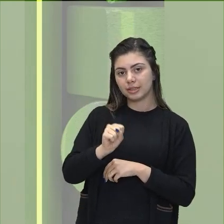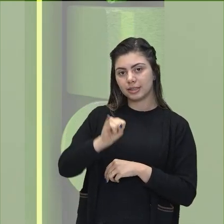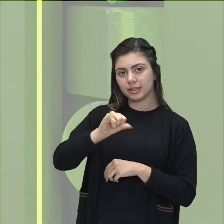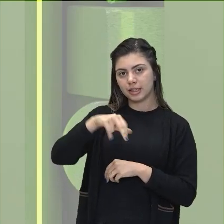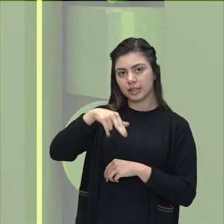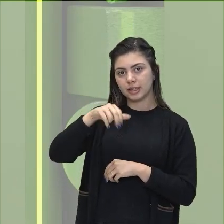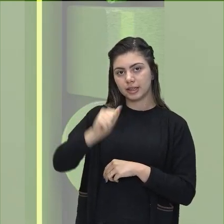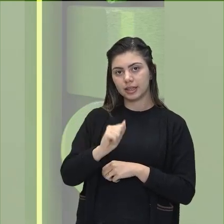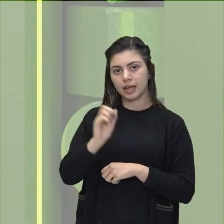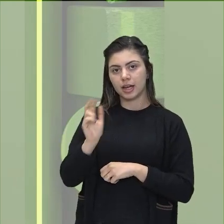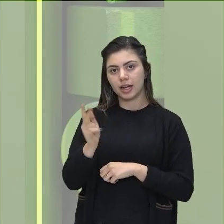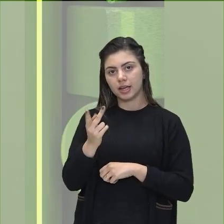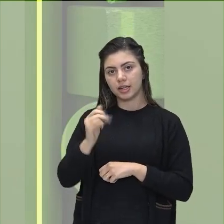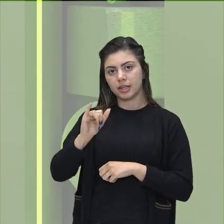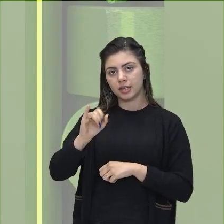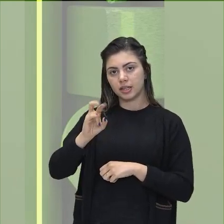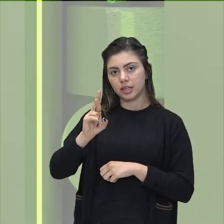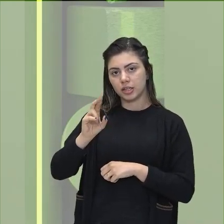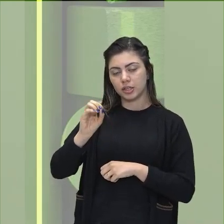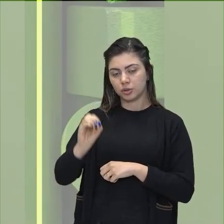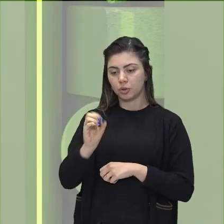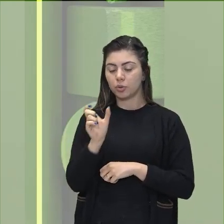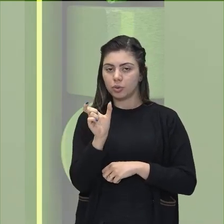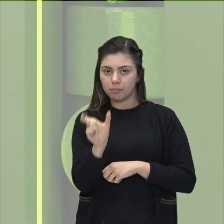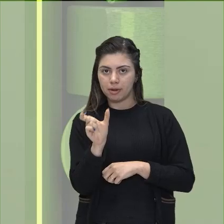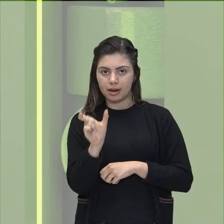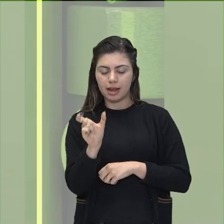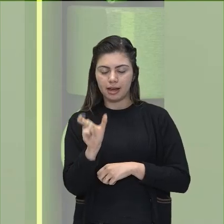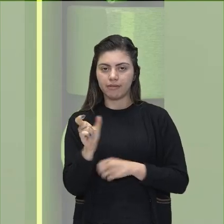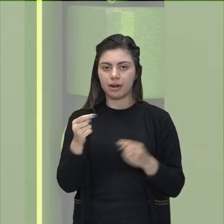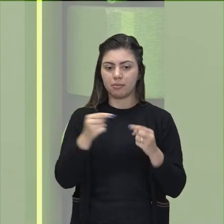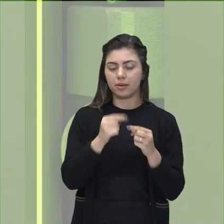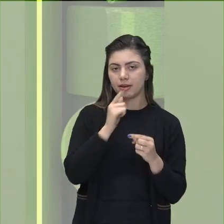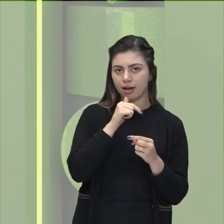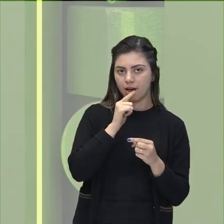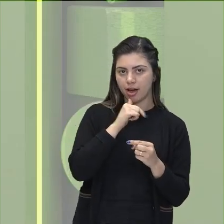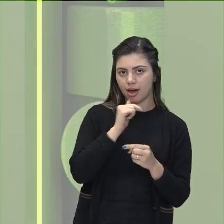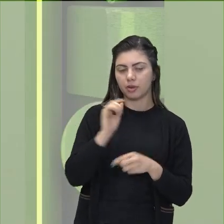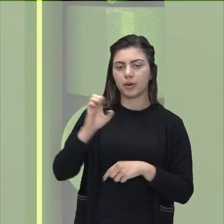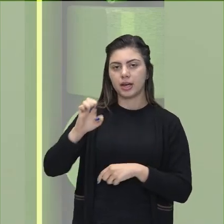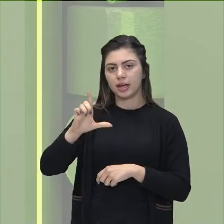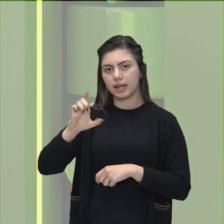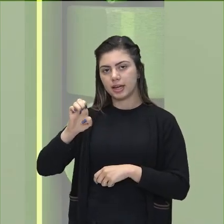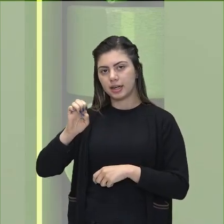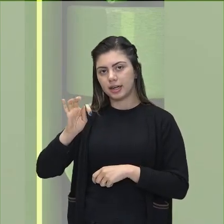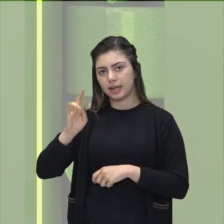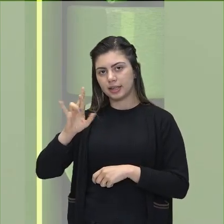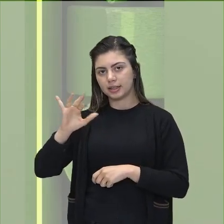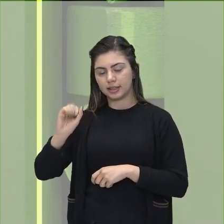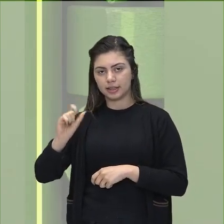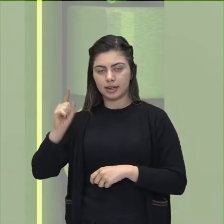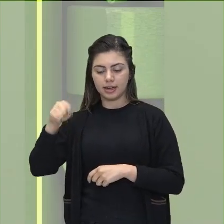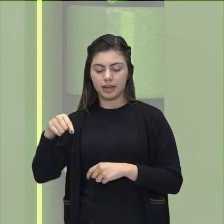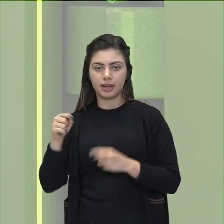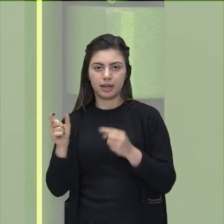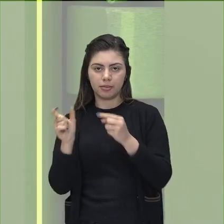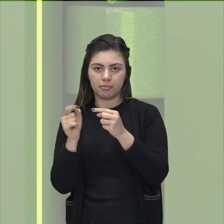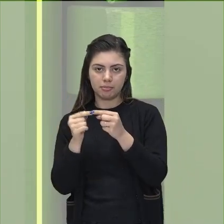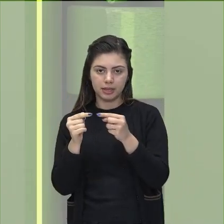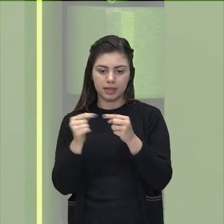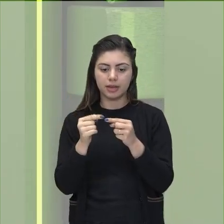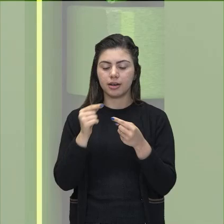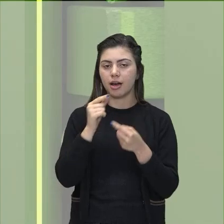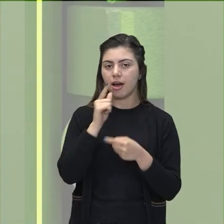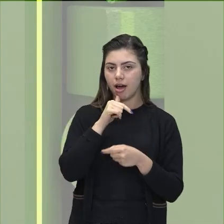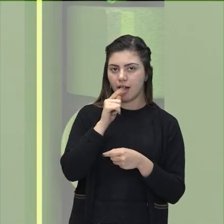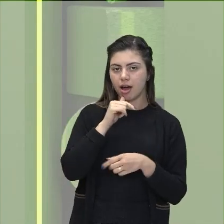hidro vem de água, elétrica de eletricidade. Então, eu estou transformando uma energia das águas